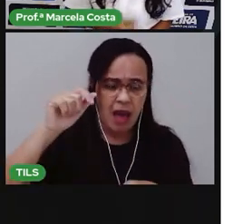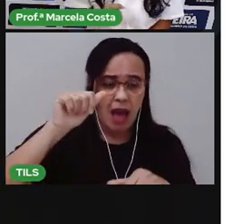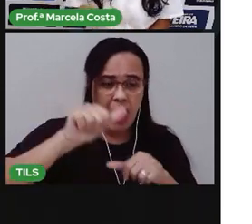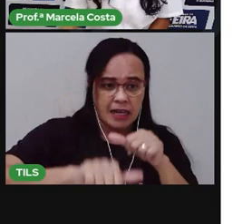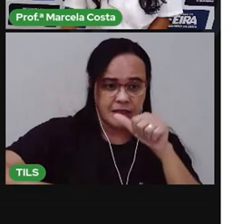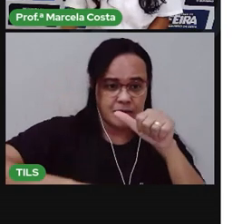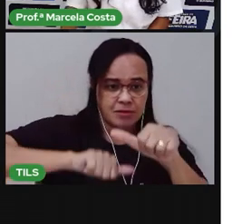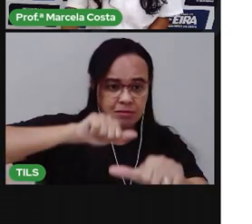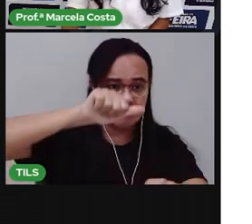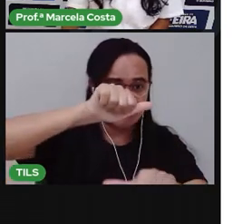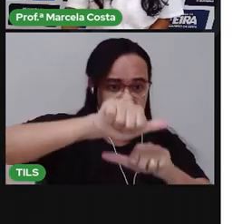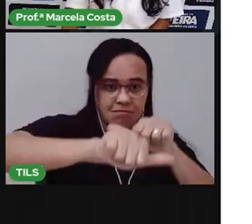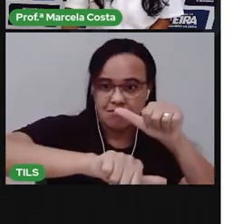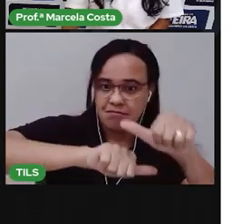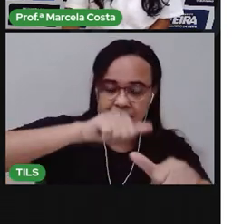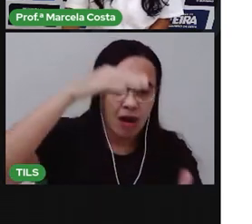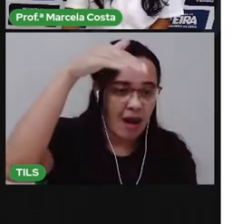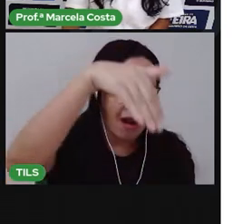peão.